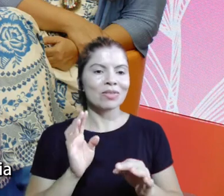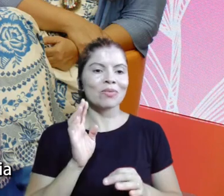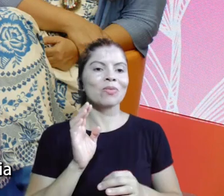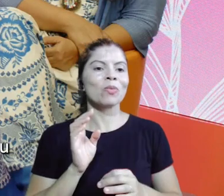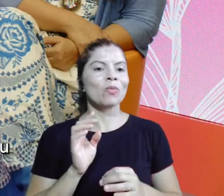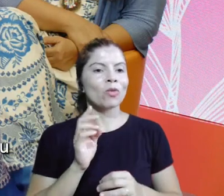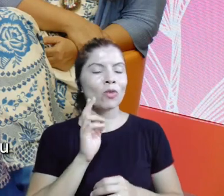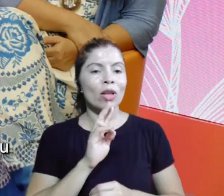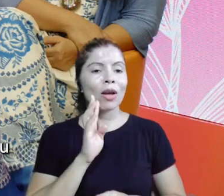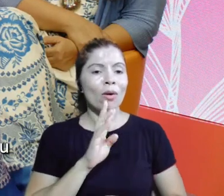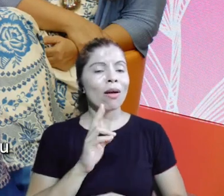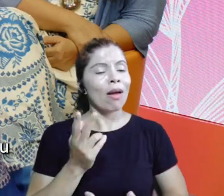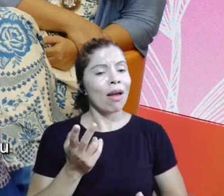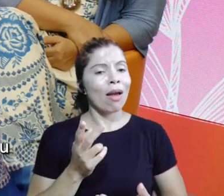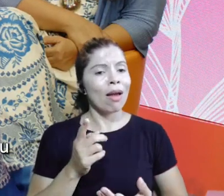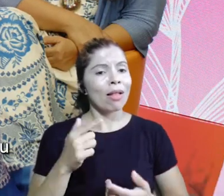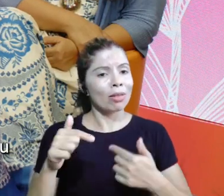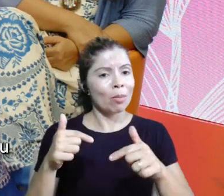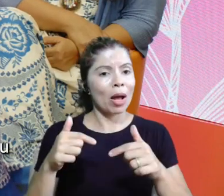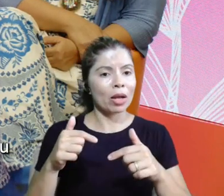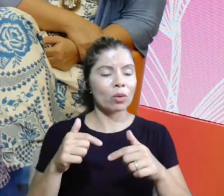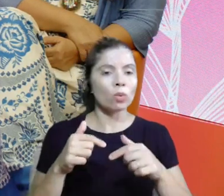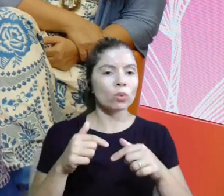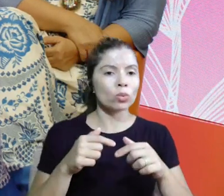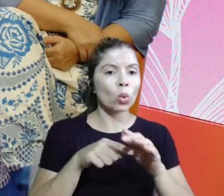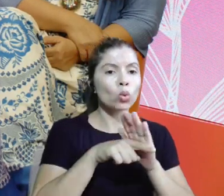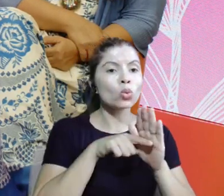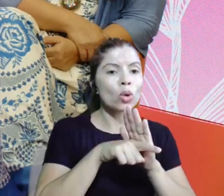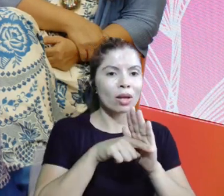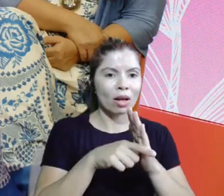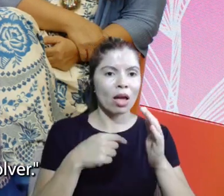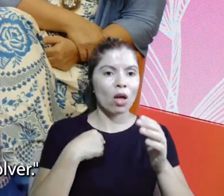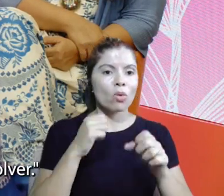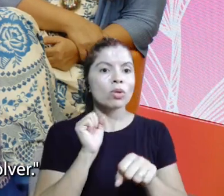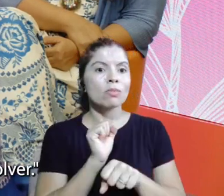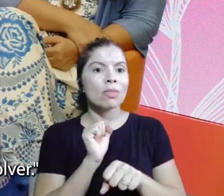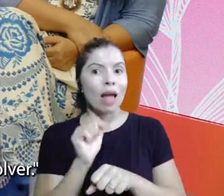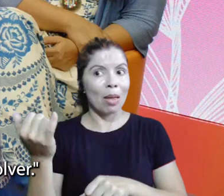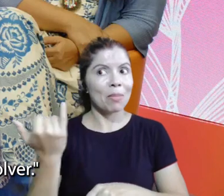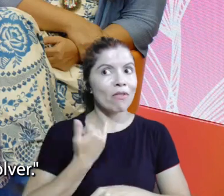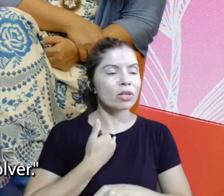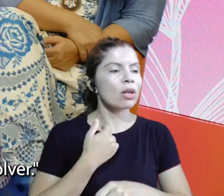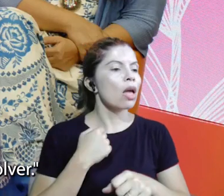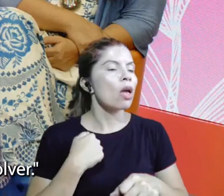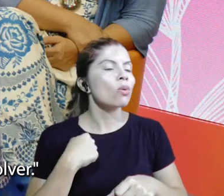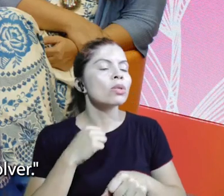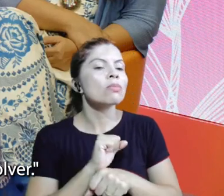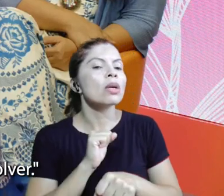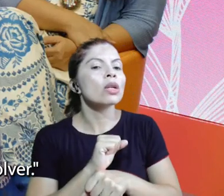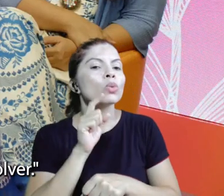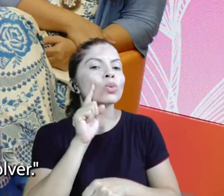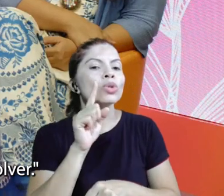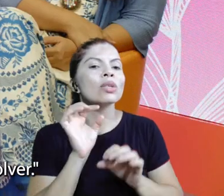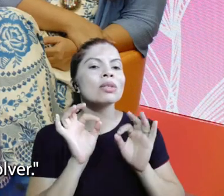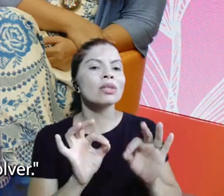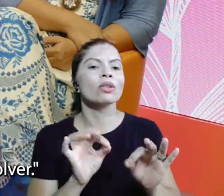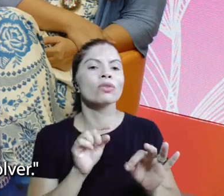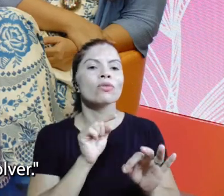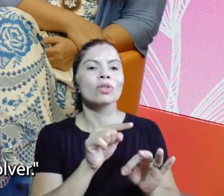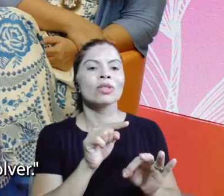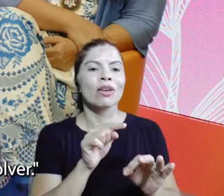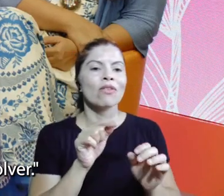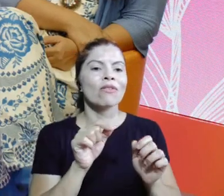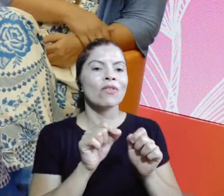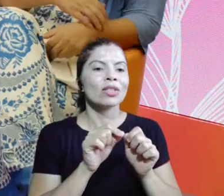trabalho de consultoria. e ela é uma pessoa que também fala pra mim, eu fico esperando o dia de você fazer a rependedora porque eu